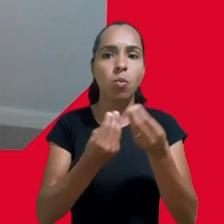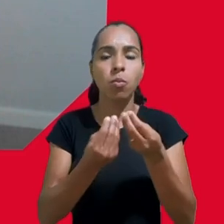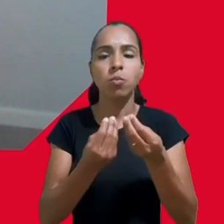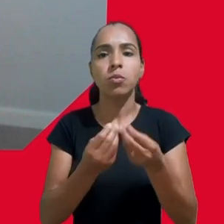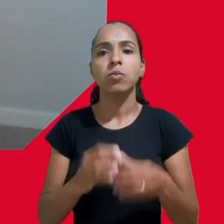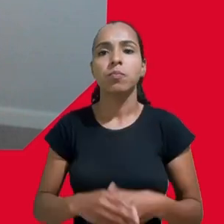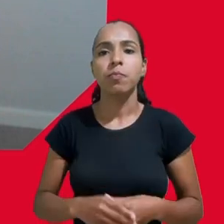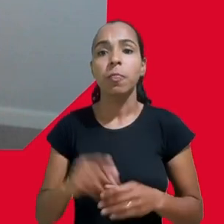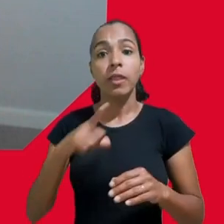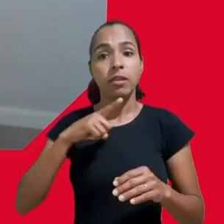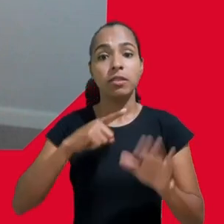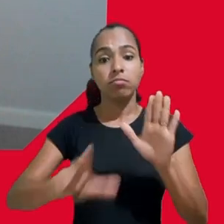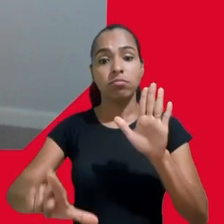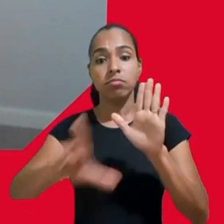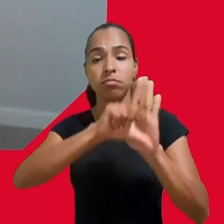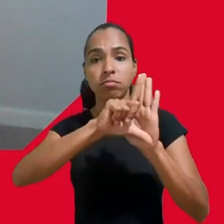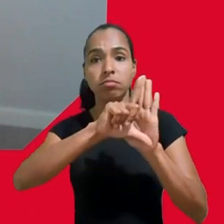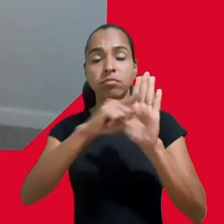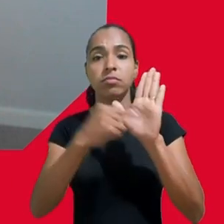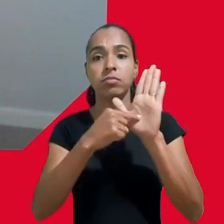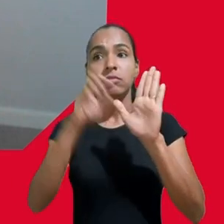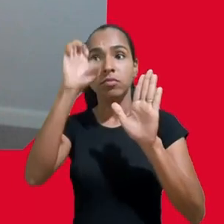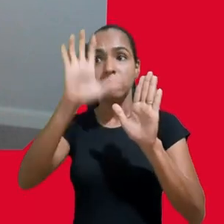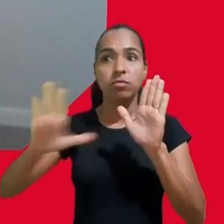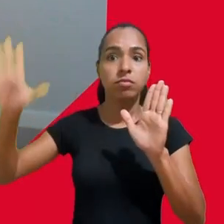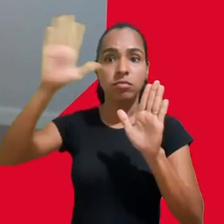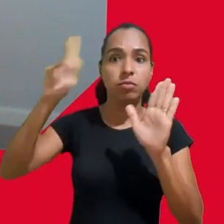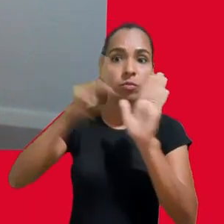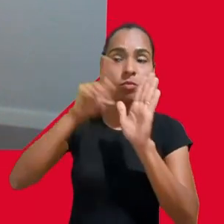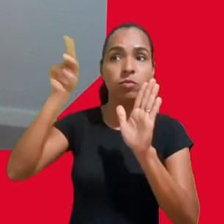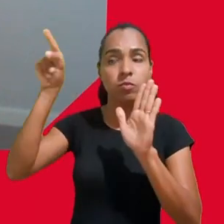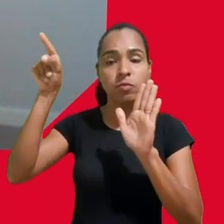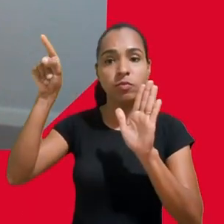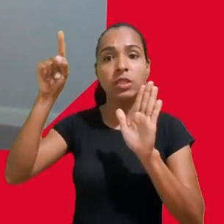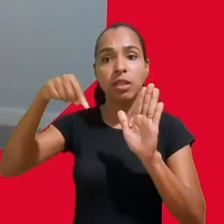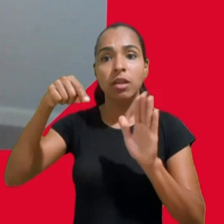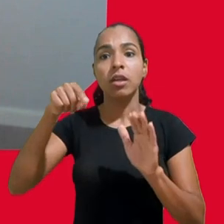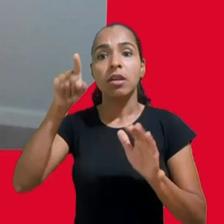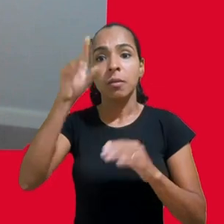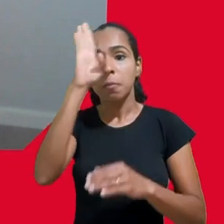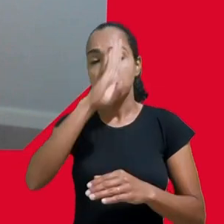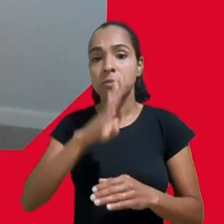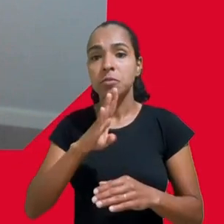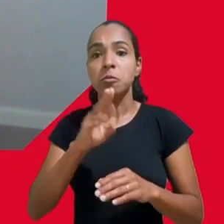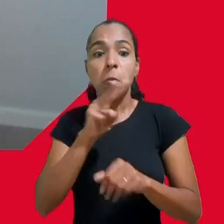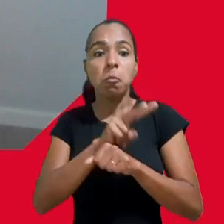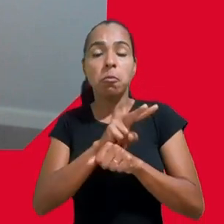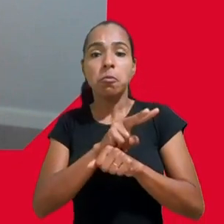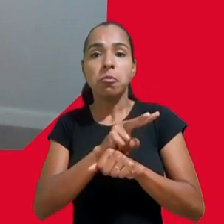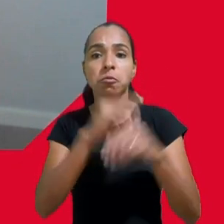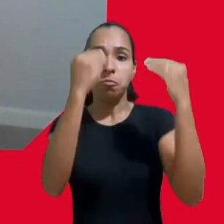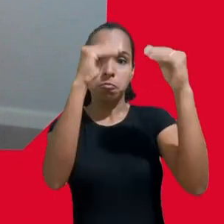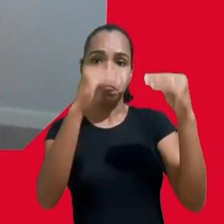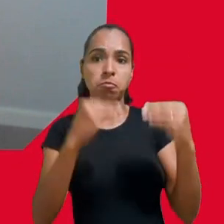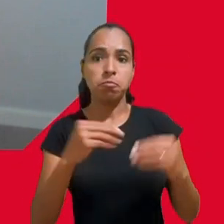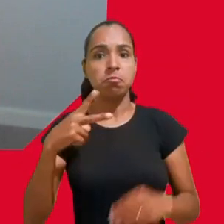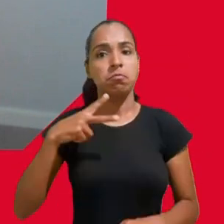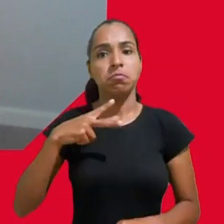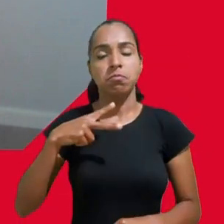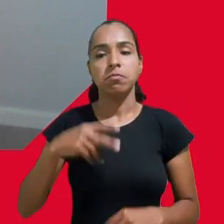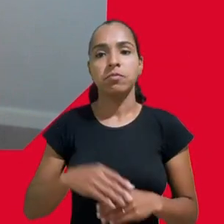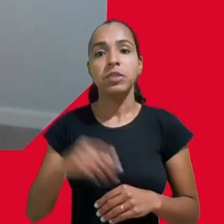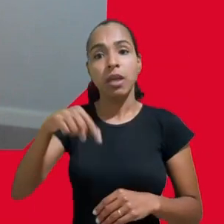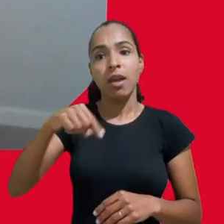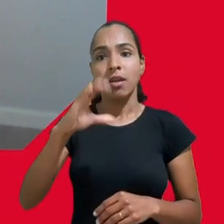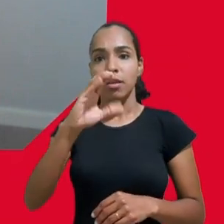semelhante a nossa lei geral de produção de dados aqui do Brasil inclusive a gente vai deixar aqui no chat links de referência caso vocês